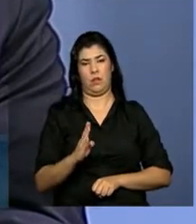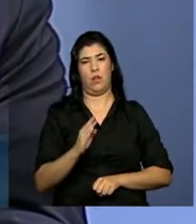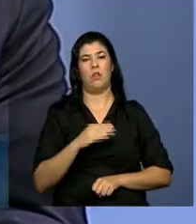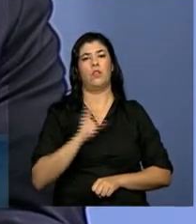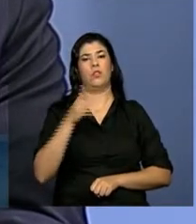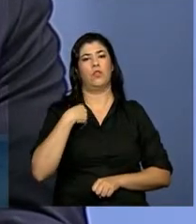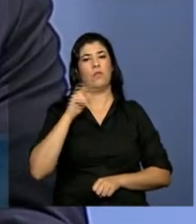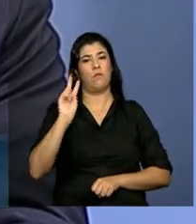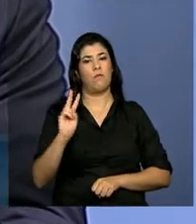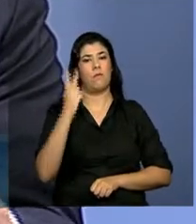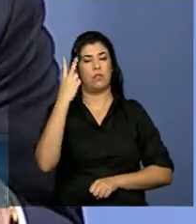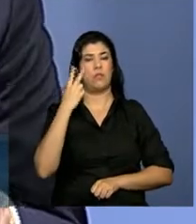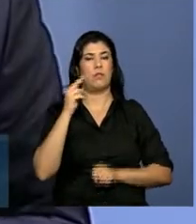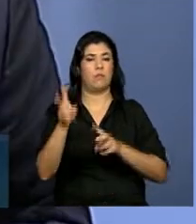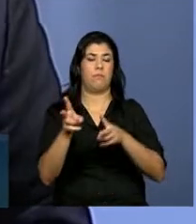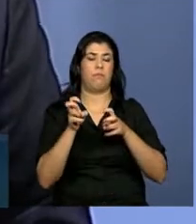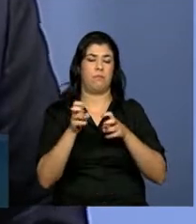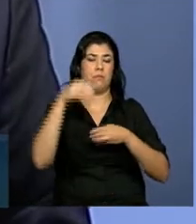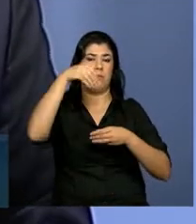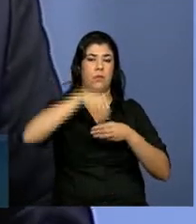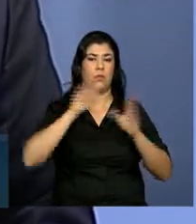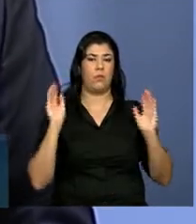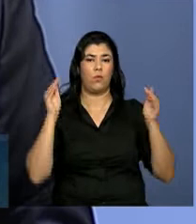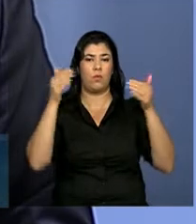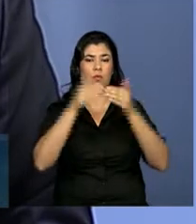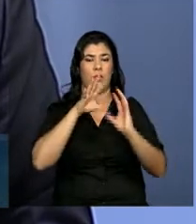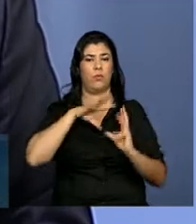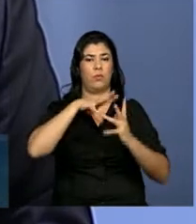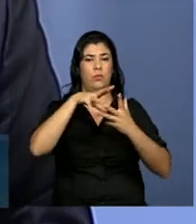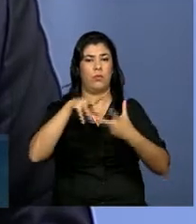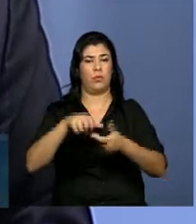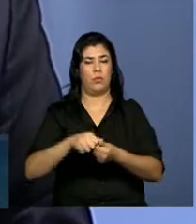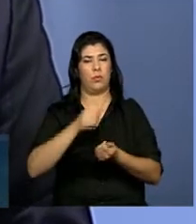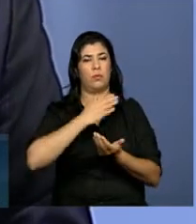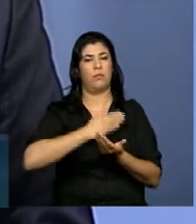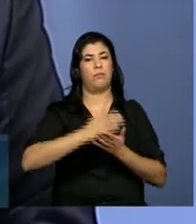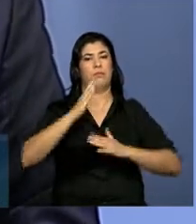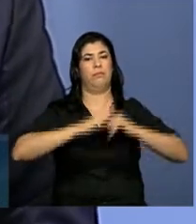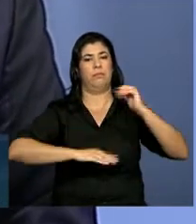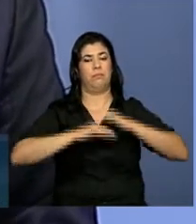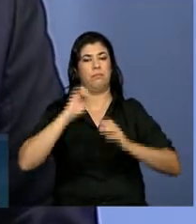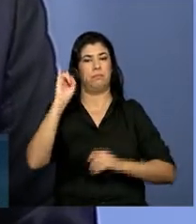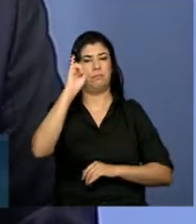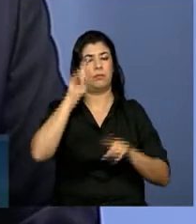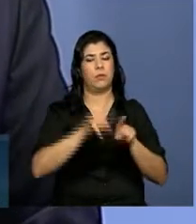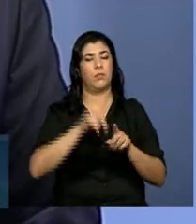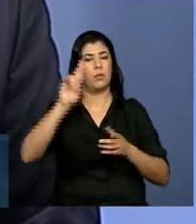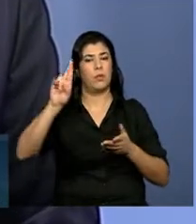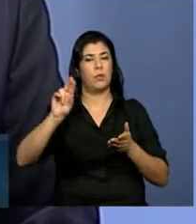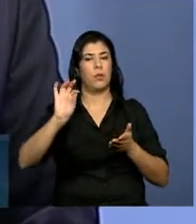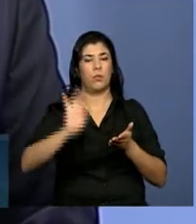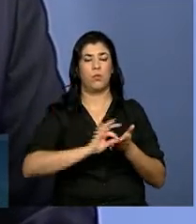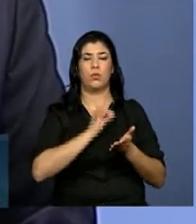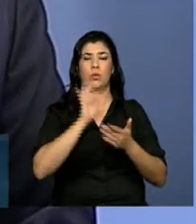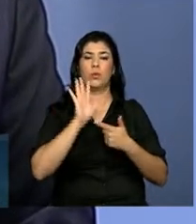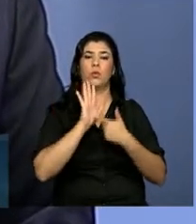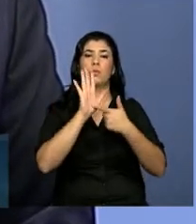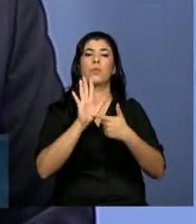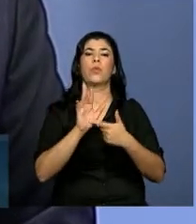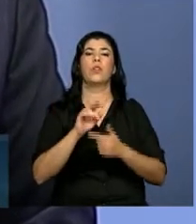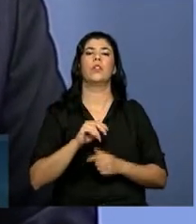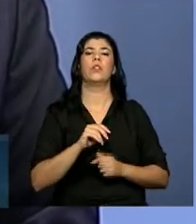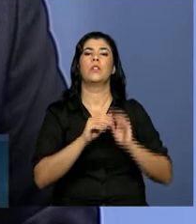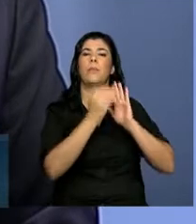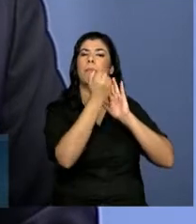Mundial como uma iniciativa importante, e esse registro do Fórum Econômico destaca os seguintes